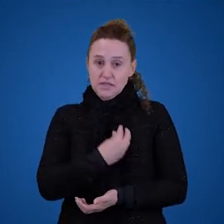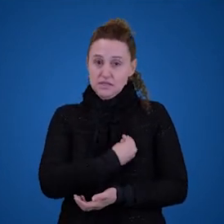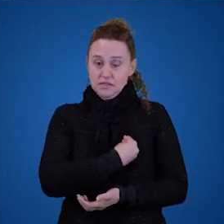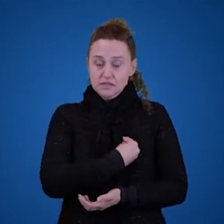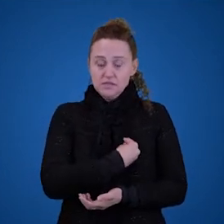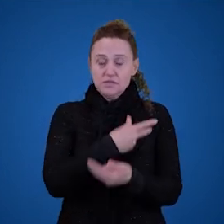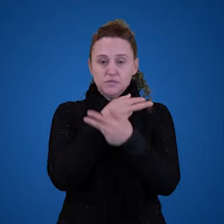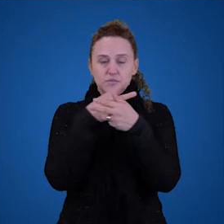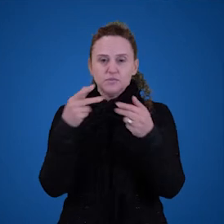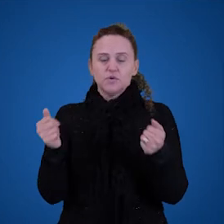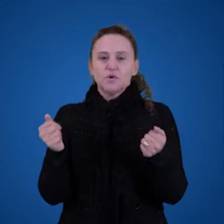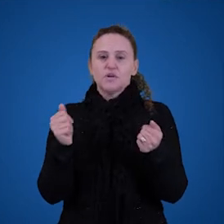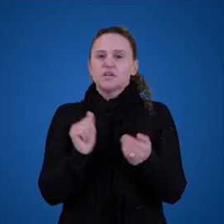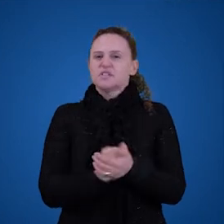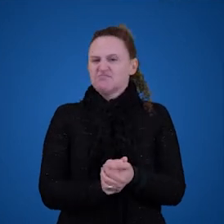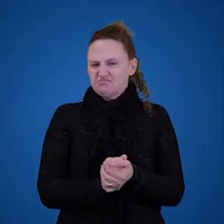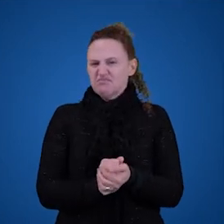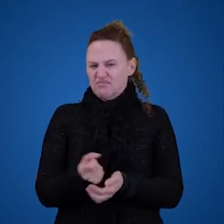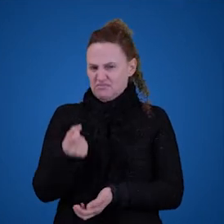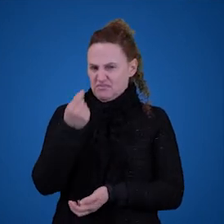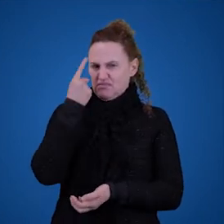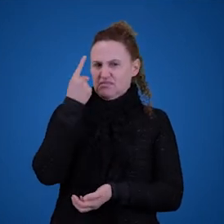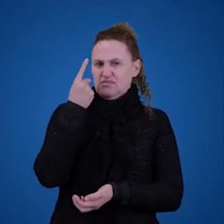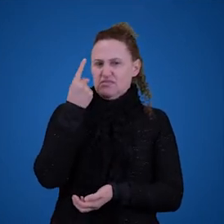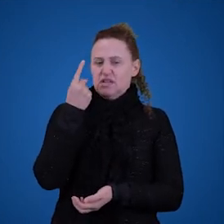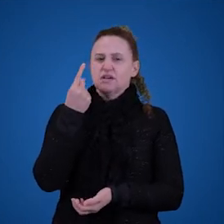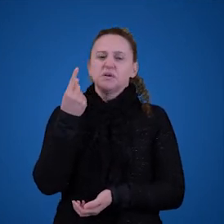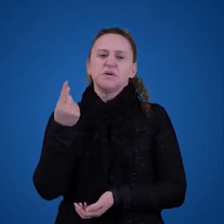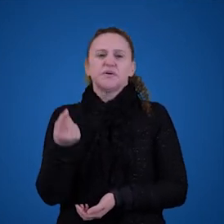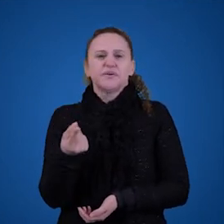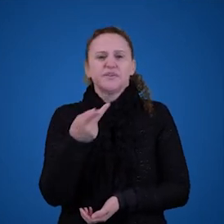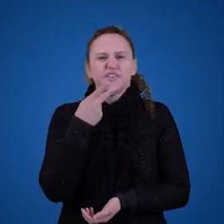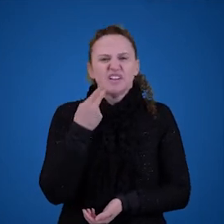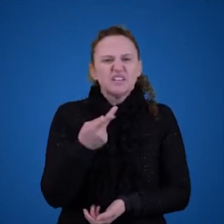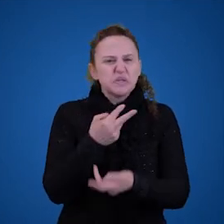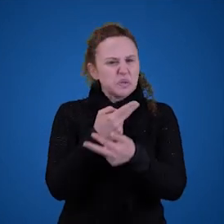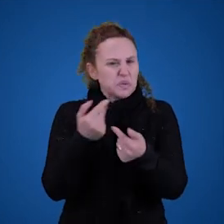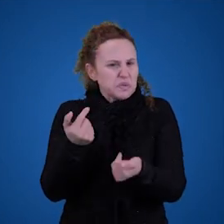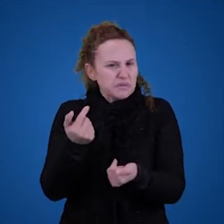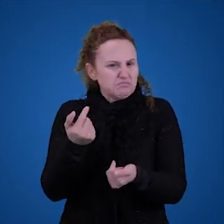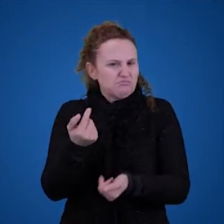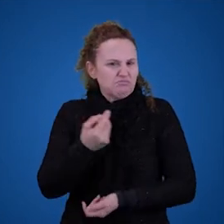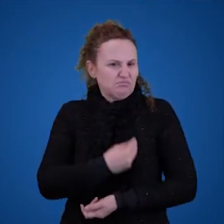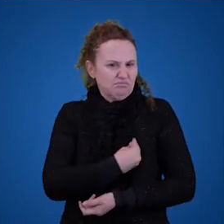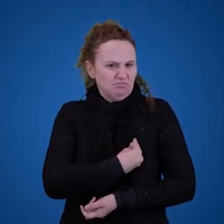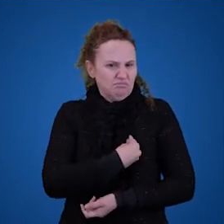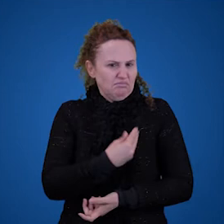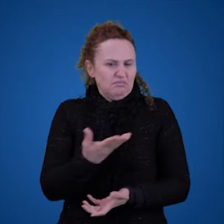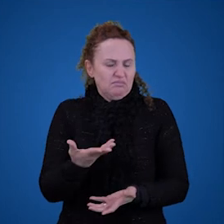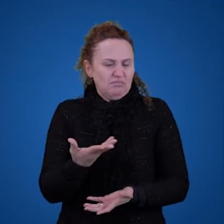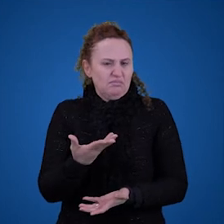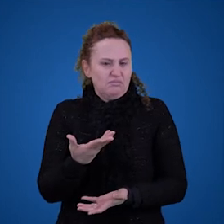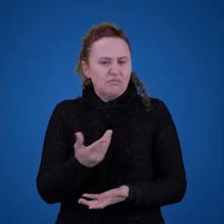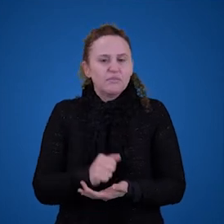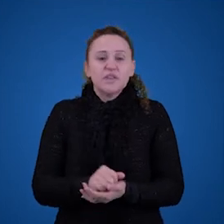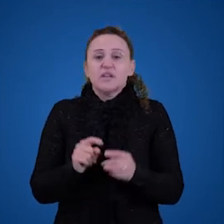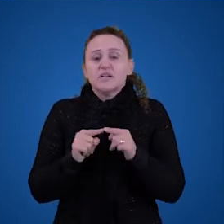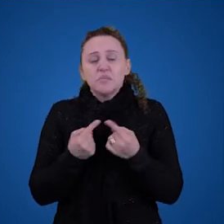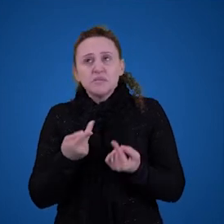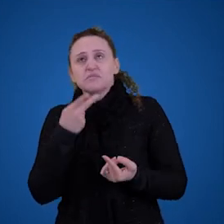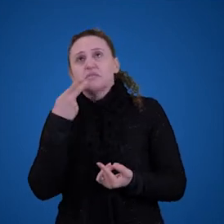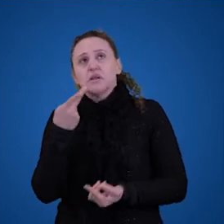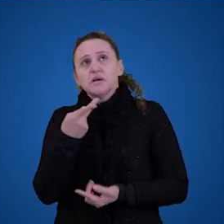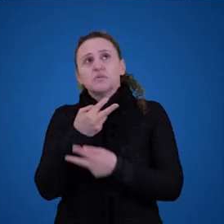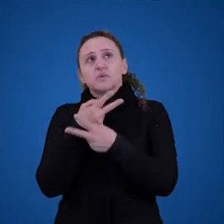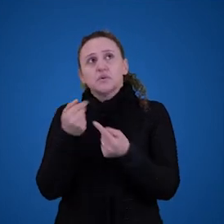que não existem. Eu sei que é estranho falar a negação da existência de coisas que não existem, mas nós falamos isso cotidianamente.